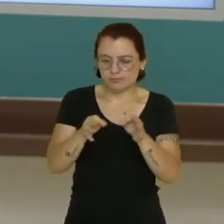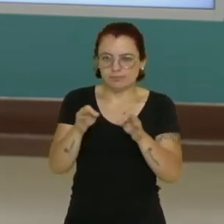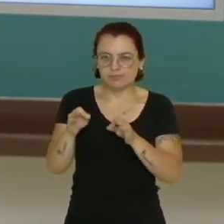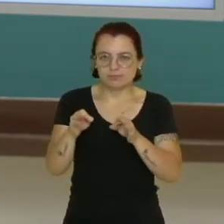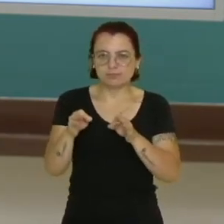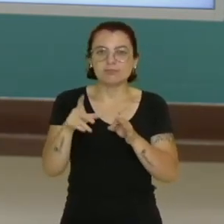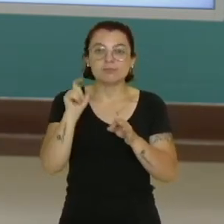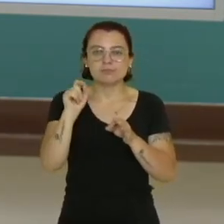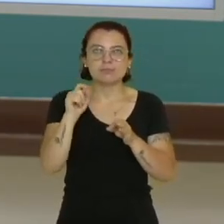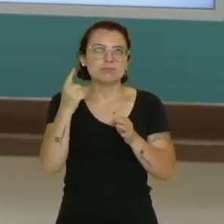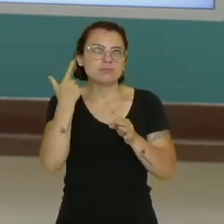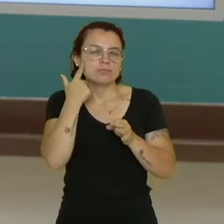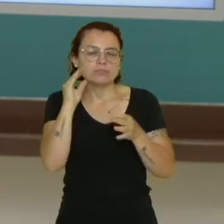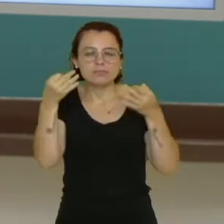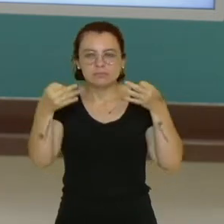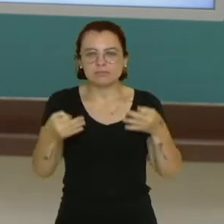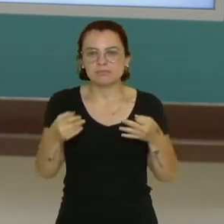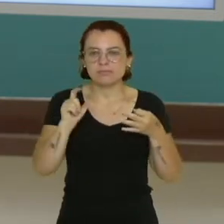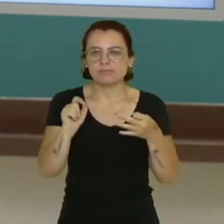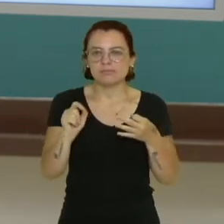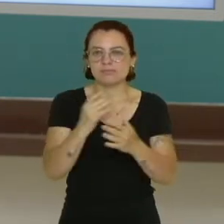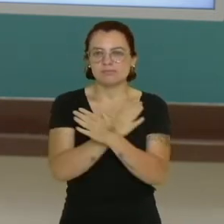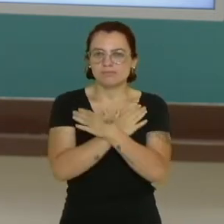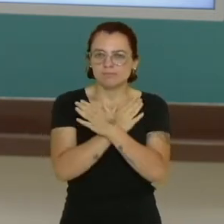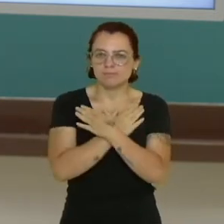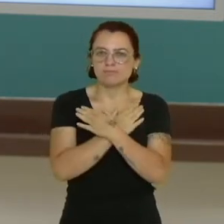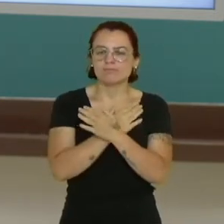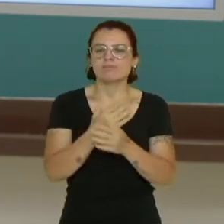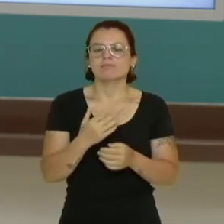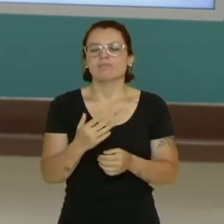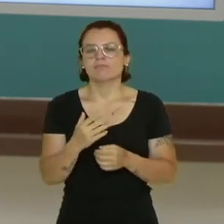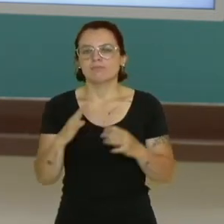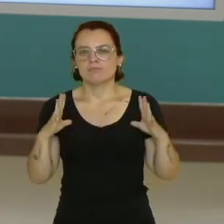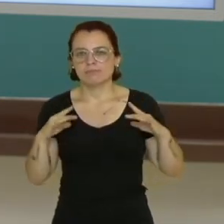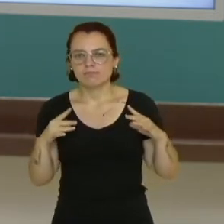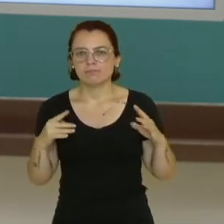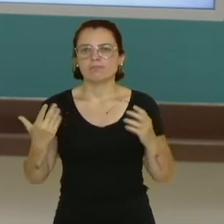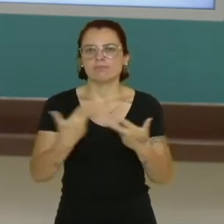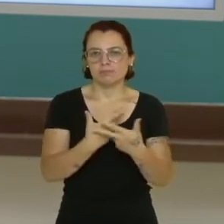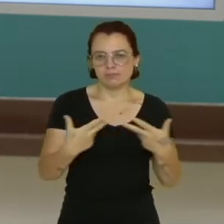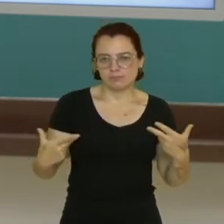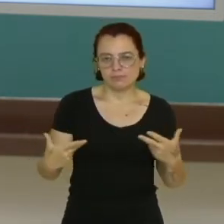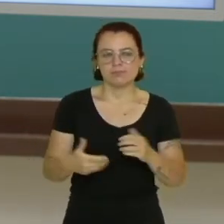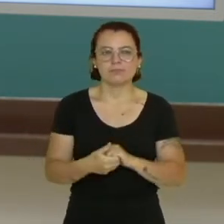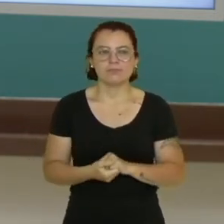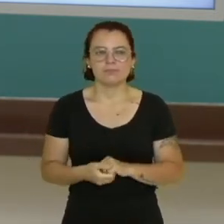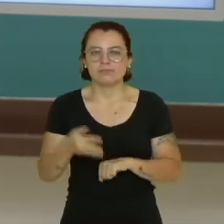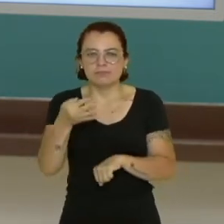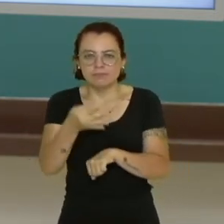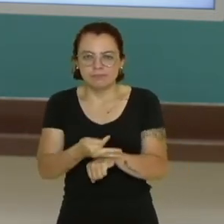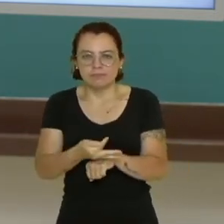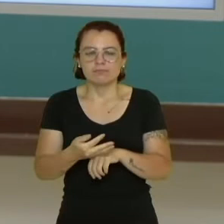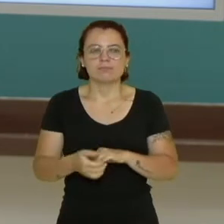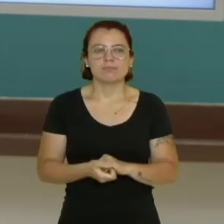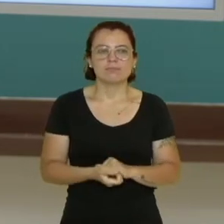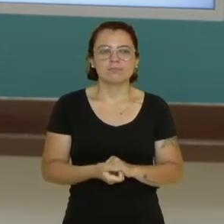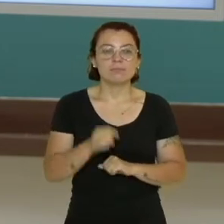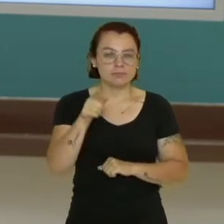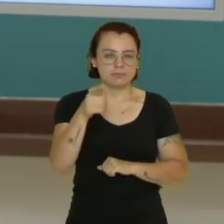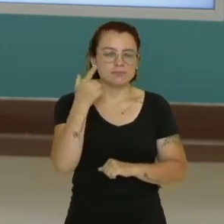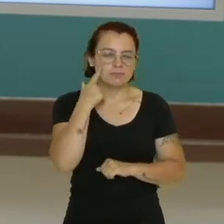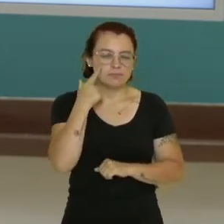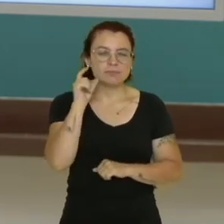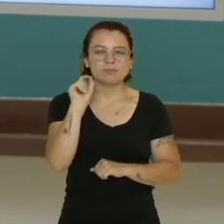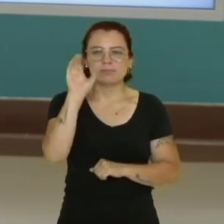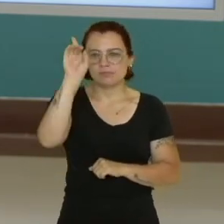entrar lá em férias. Essa data tem que estar no regimento, para você já saber e poder planejar aí a sua vida. E você sabe quais são os direitos em